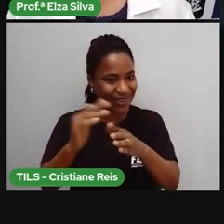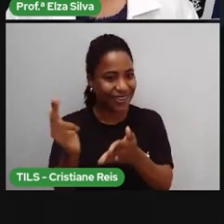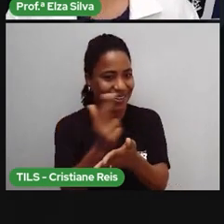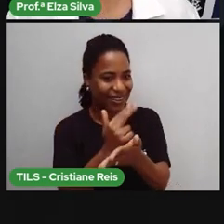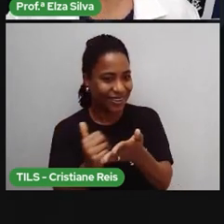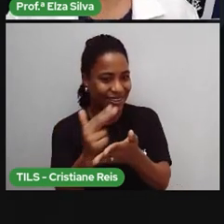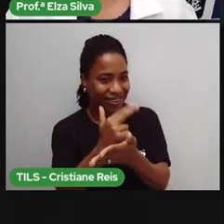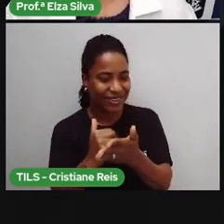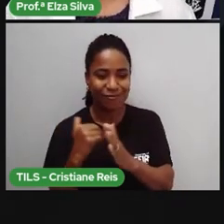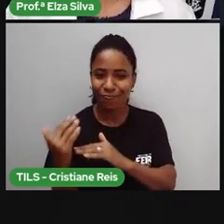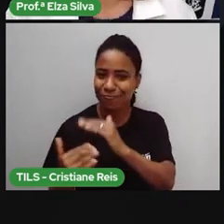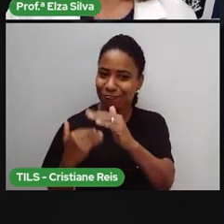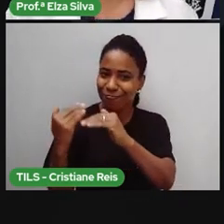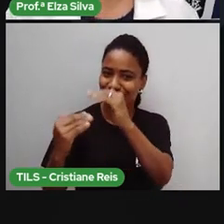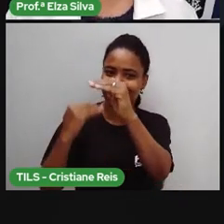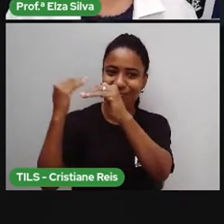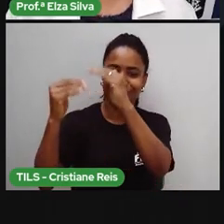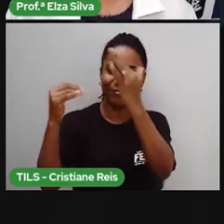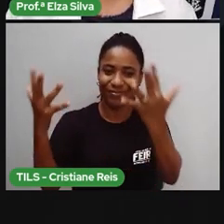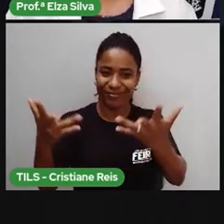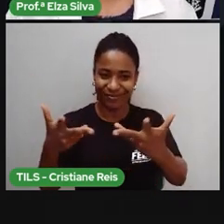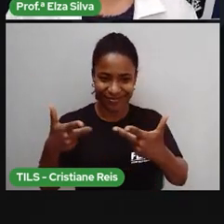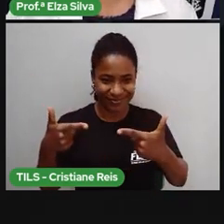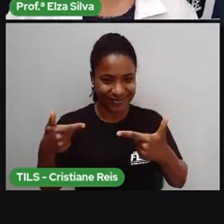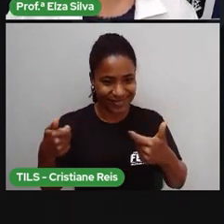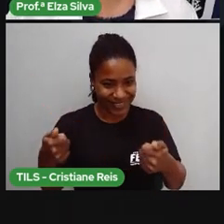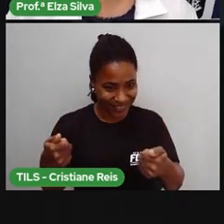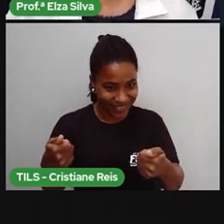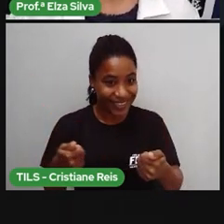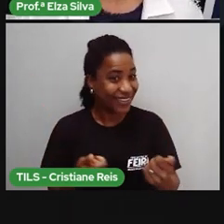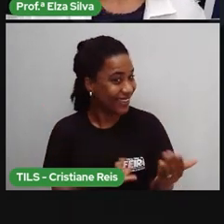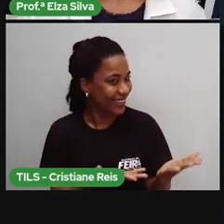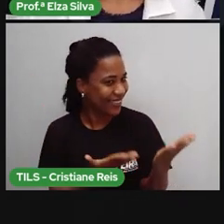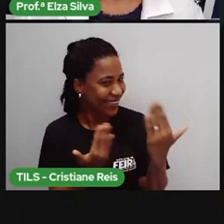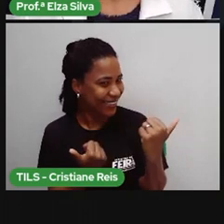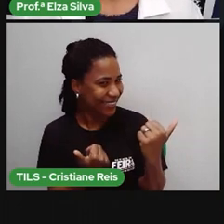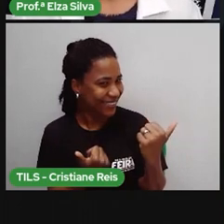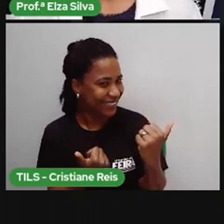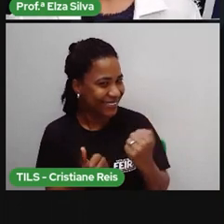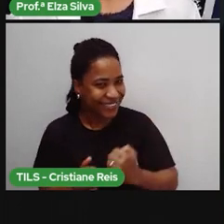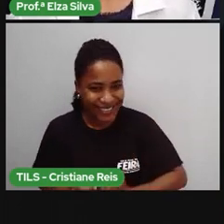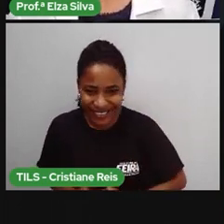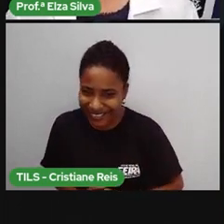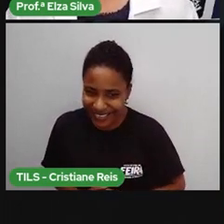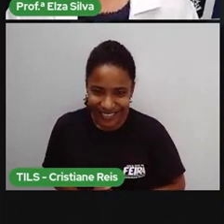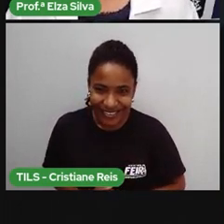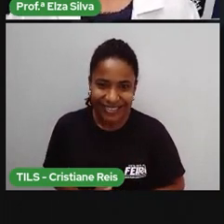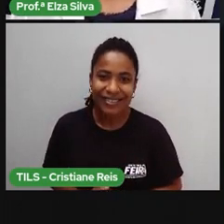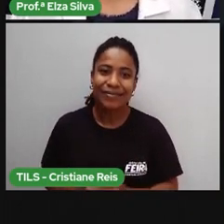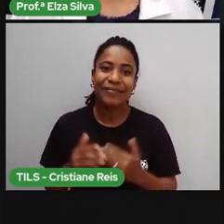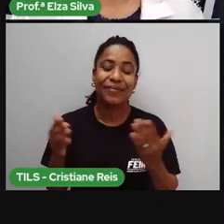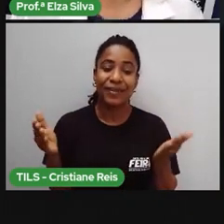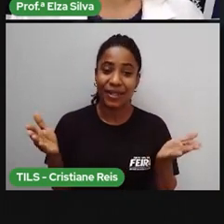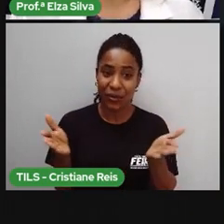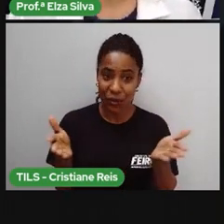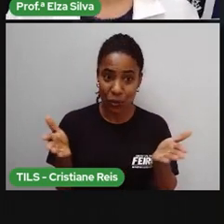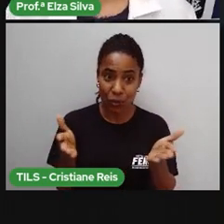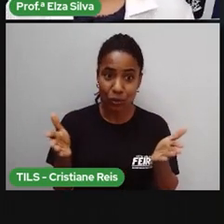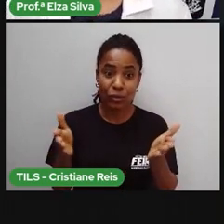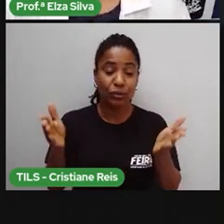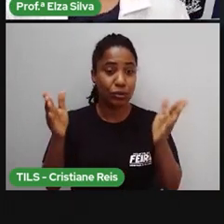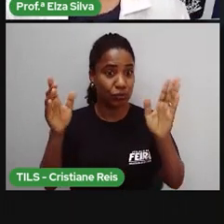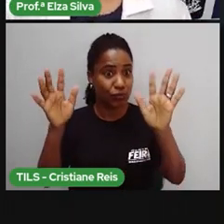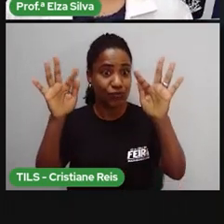para desenvolver novas habilidades. Let's go! Vou finalizar a aula de hoje